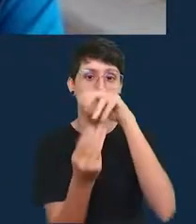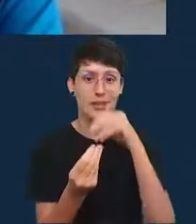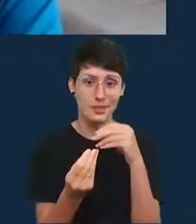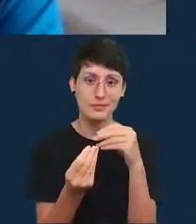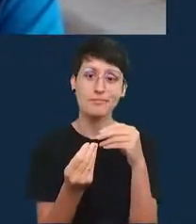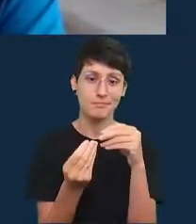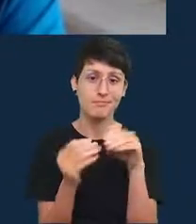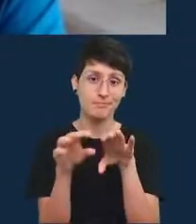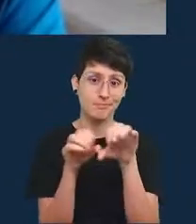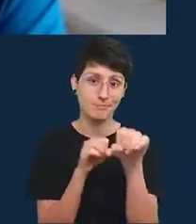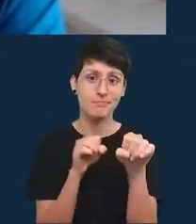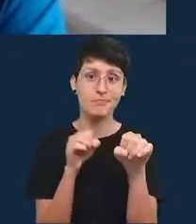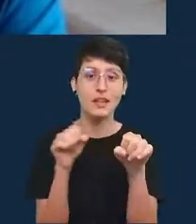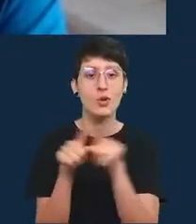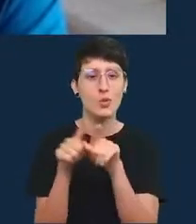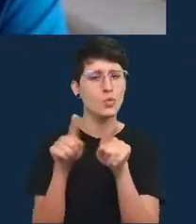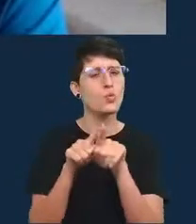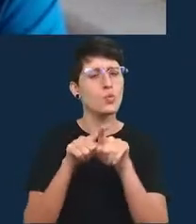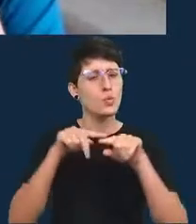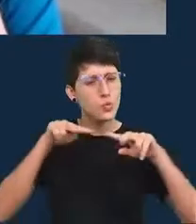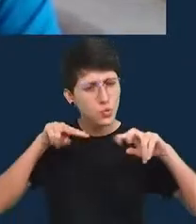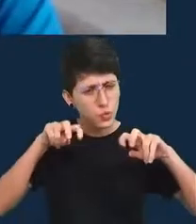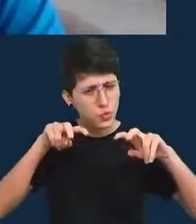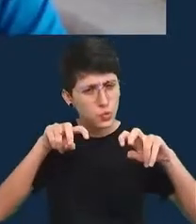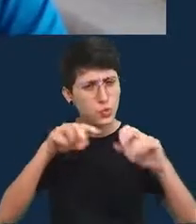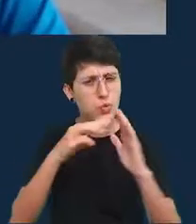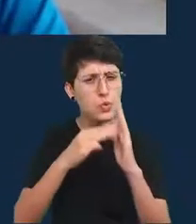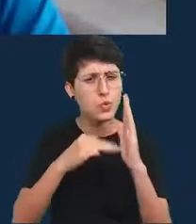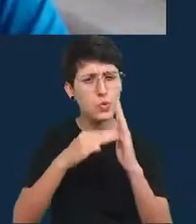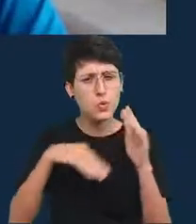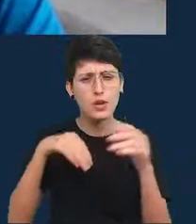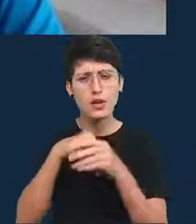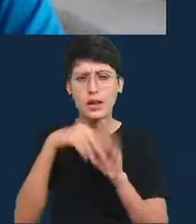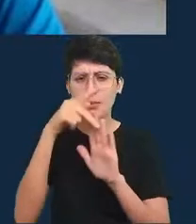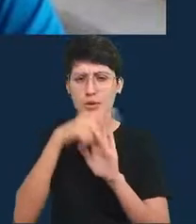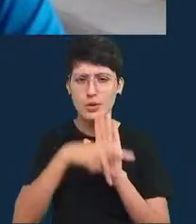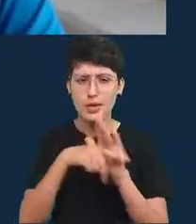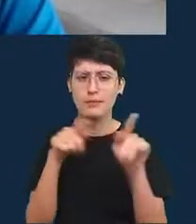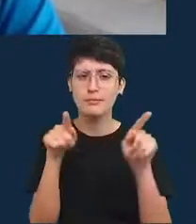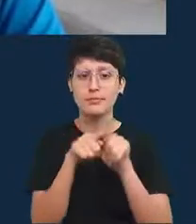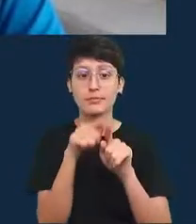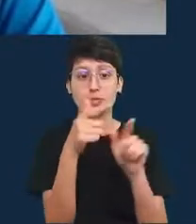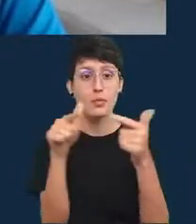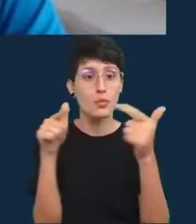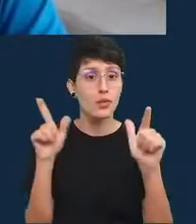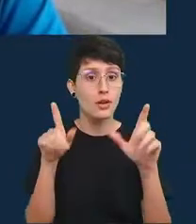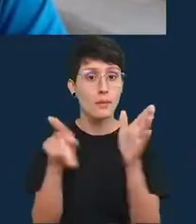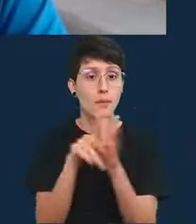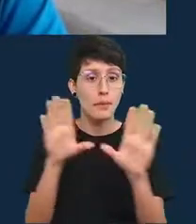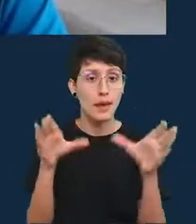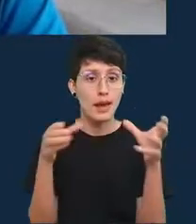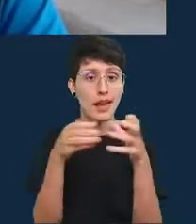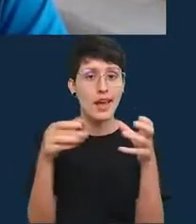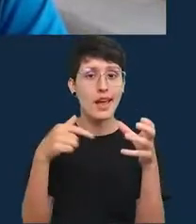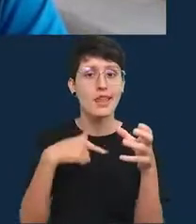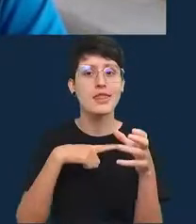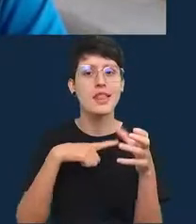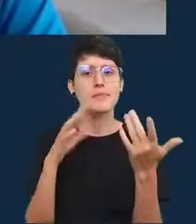eu entrei muito fundo nos métodos no meu programa as outras pessoas na minha equipe tem